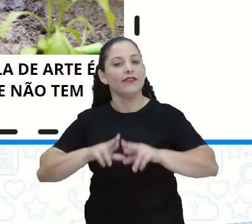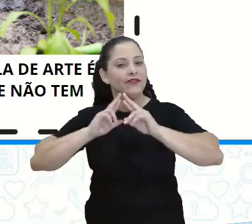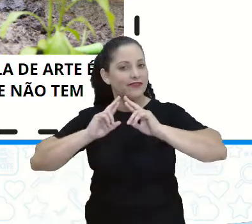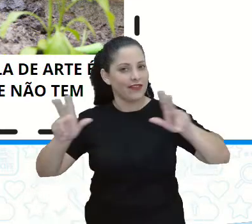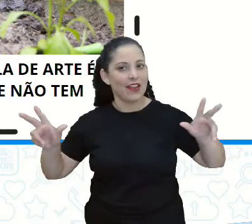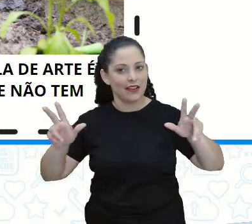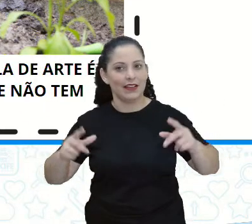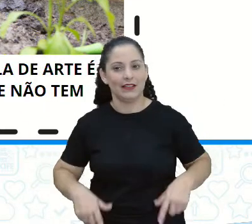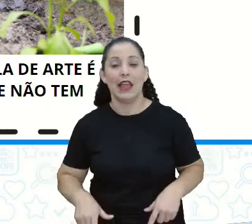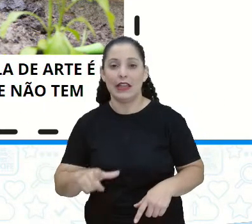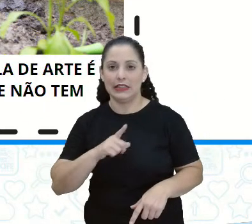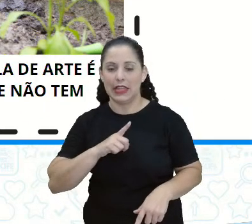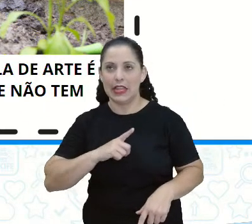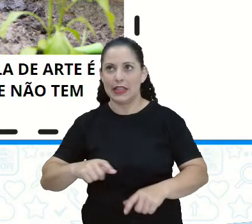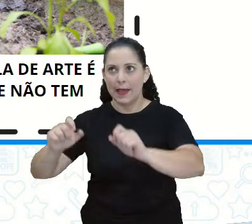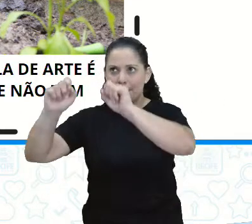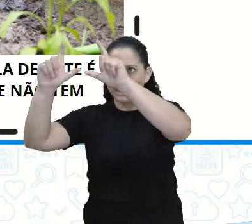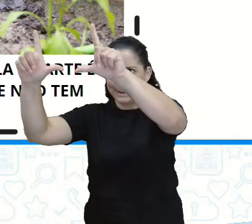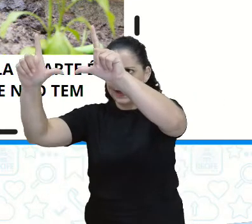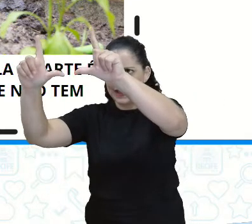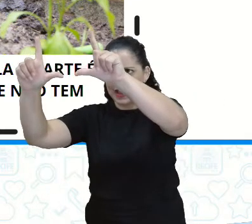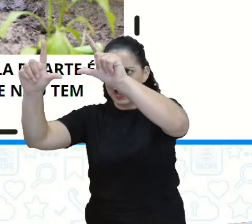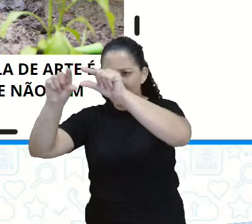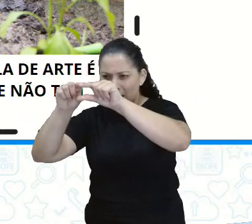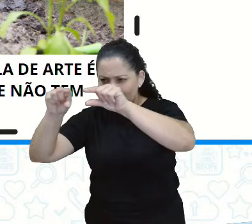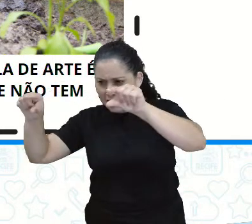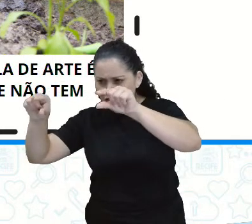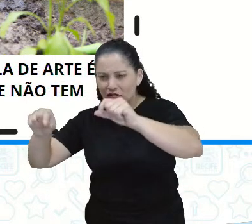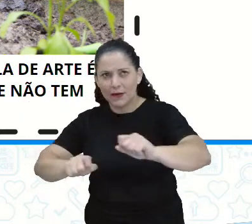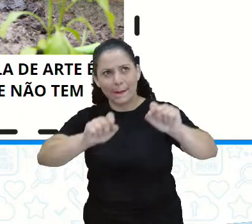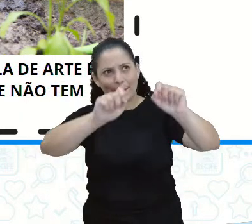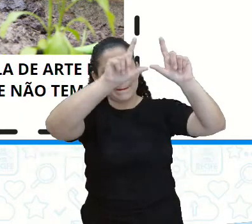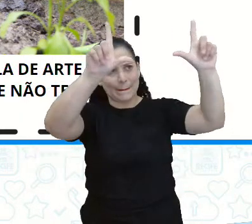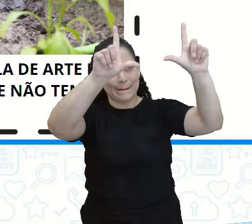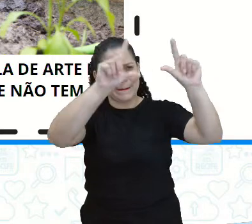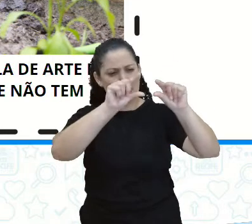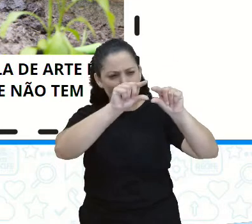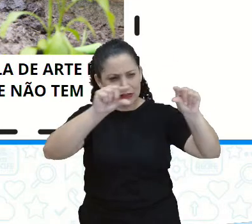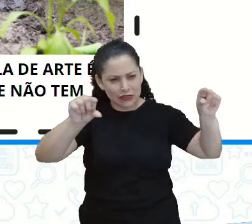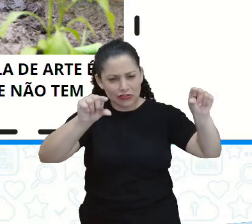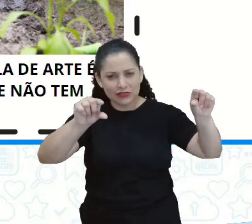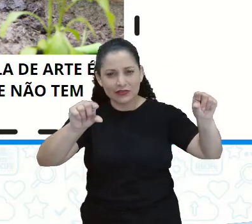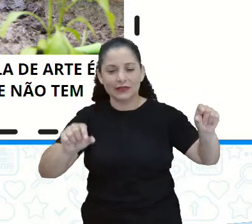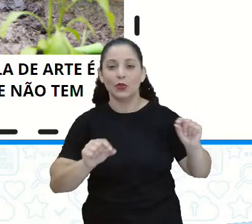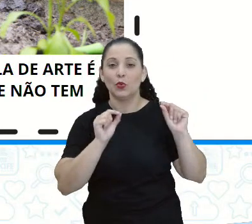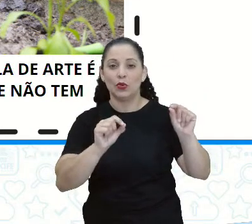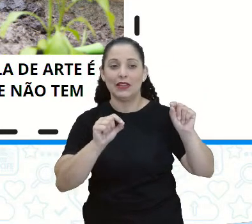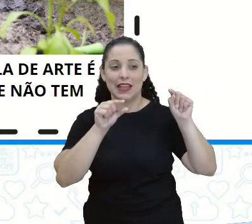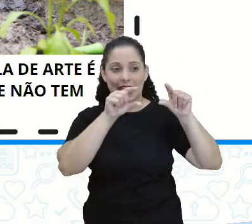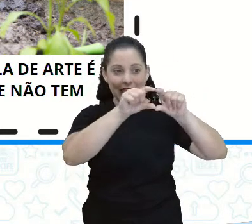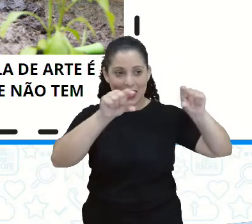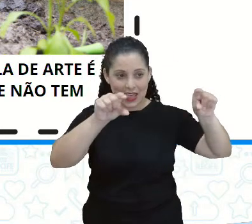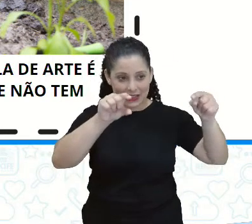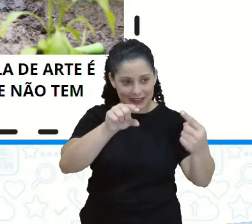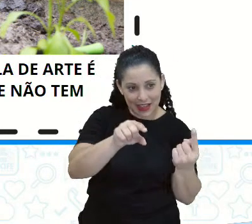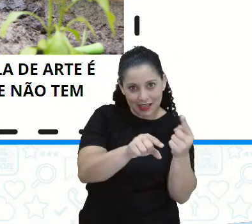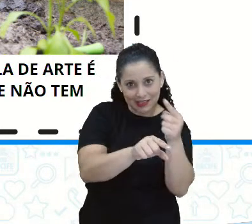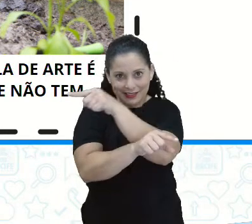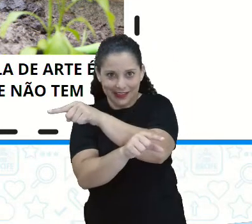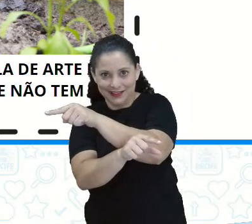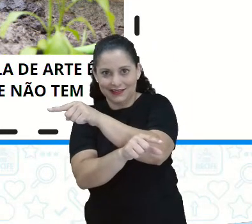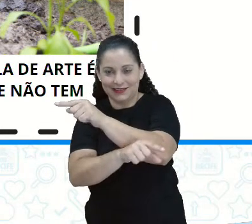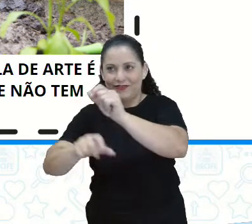não é da segunda foto. E a segunda legenda provavelmente é da primeira foto, onde as